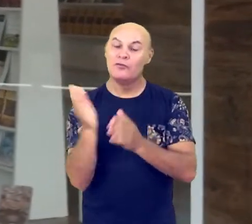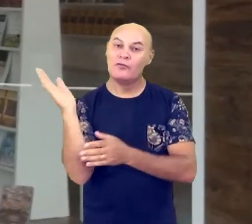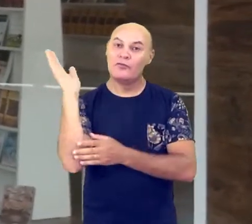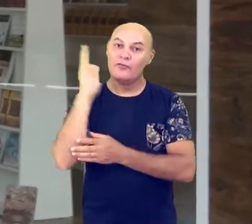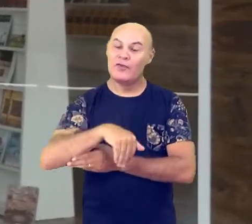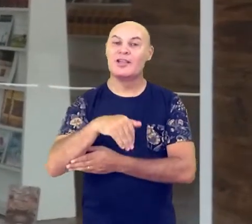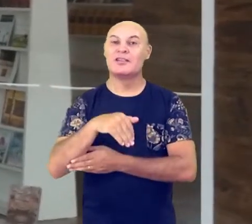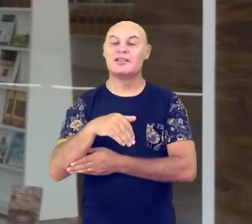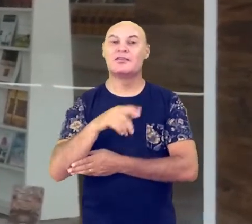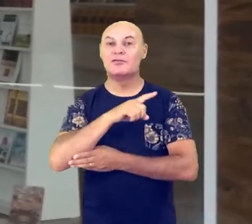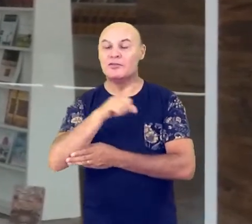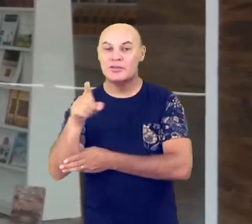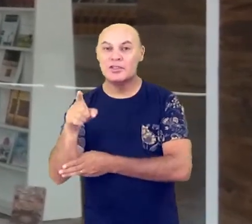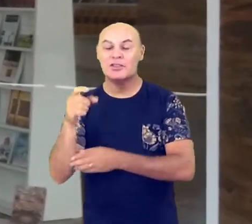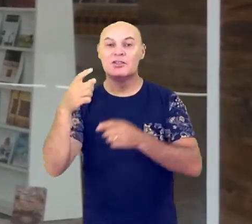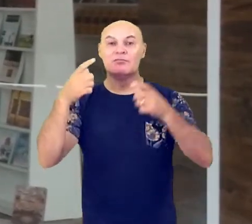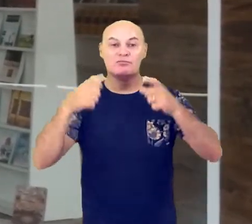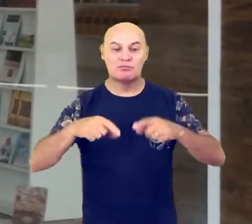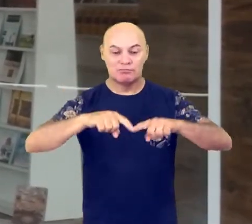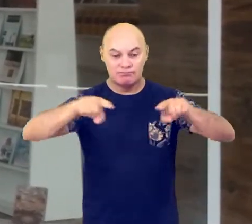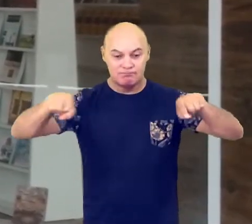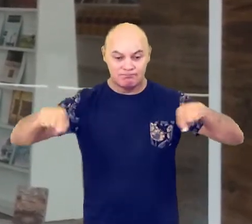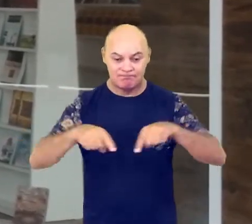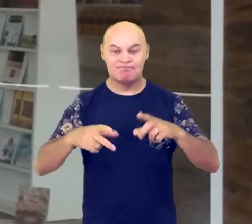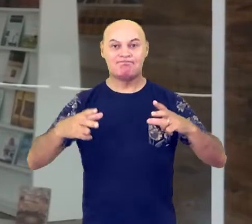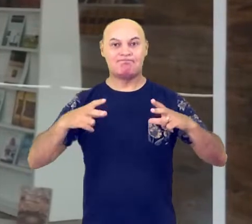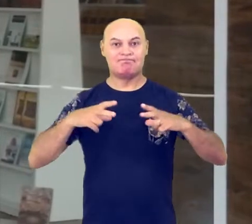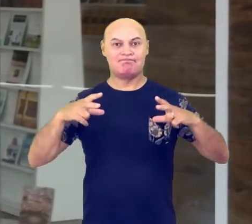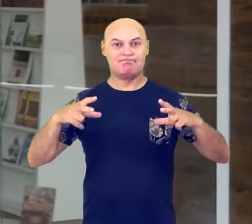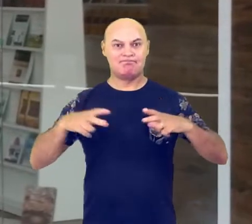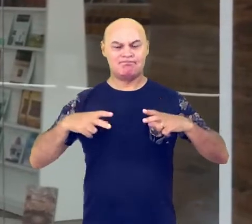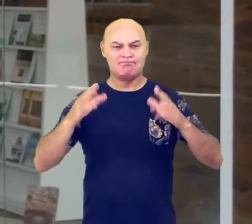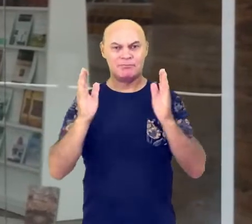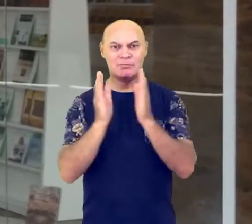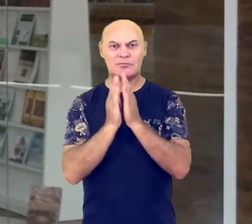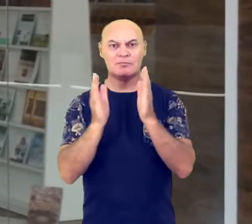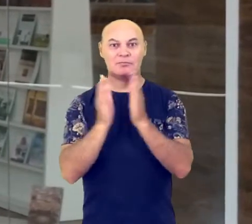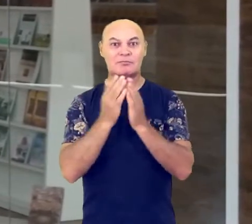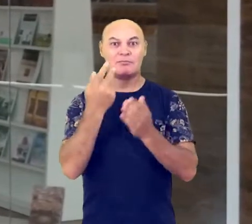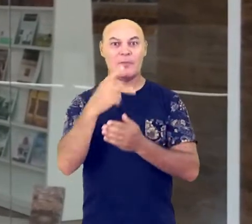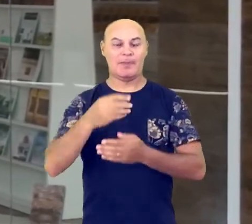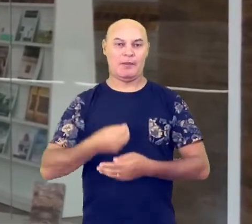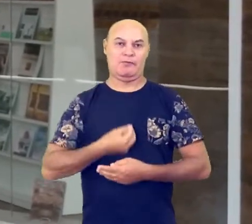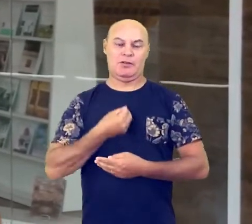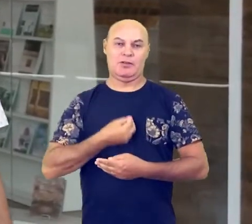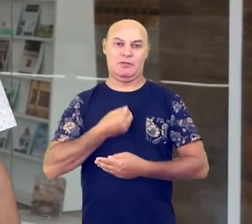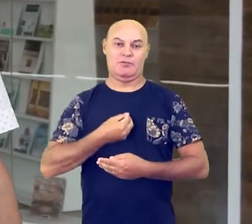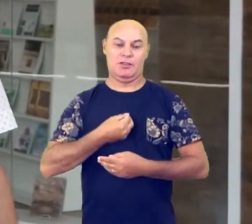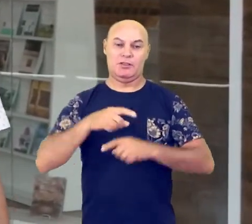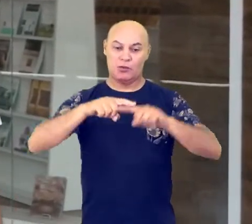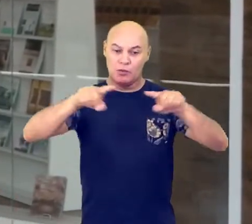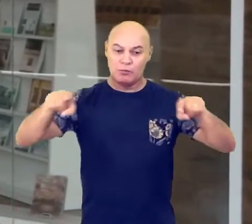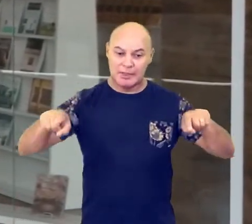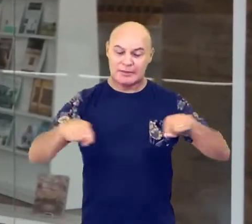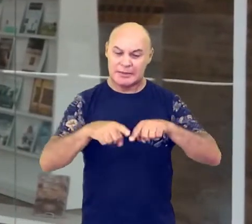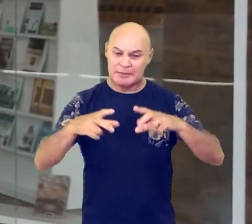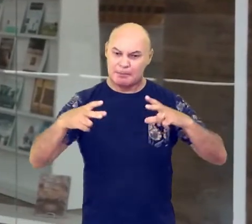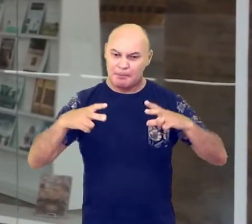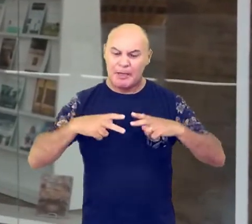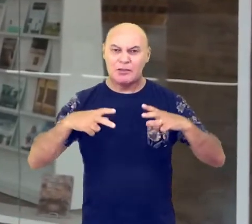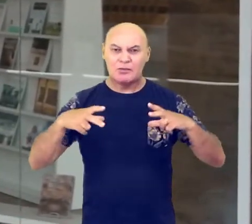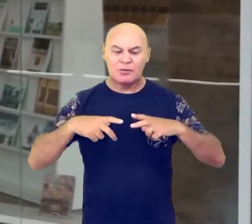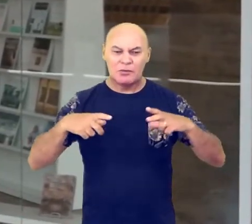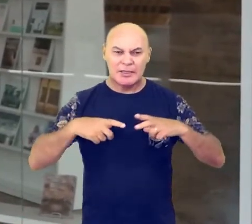recebendo. Vai ter um local que nós estaremos orando pela tua vida. Um local reservado e que você